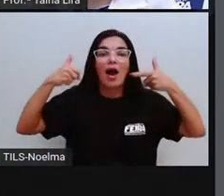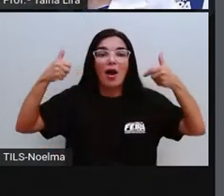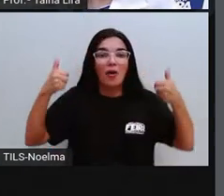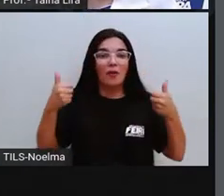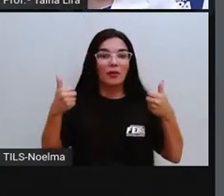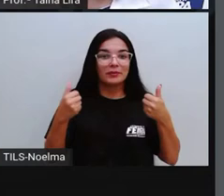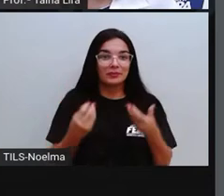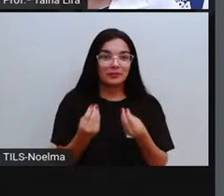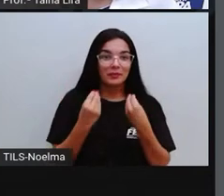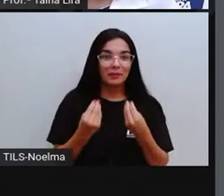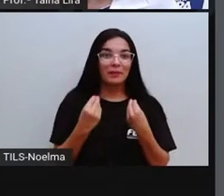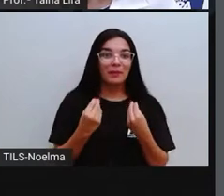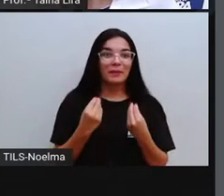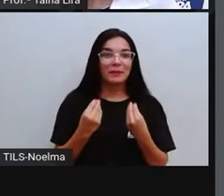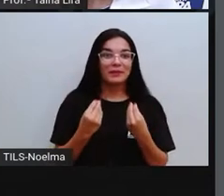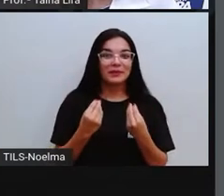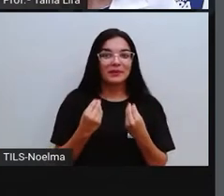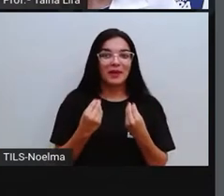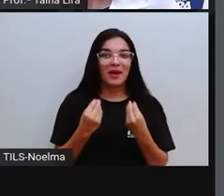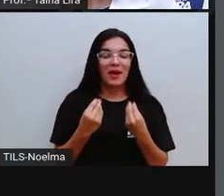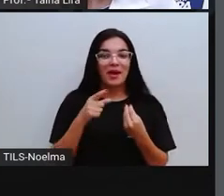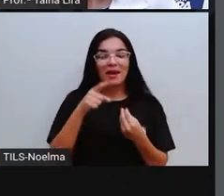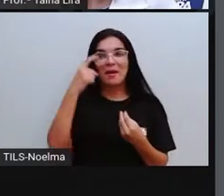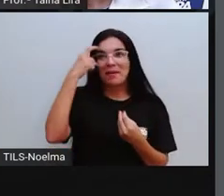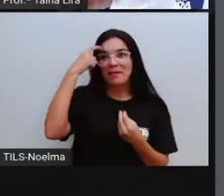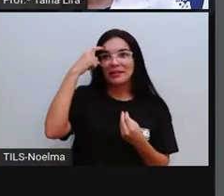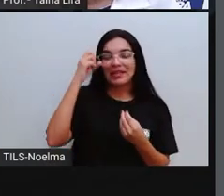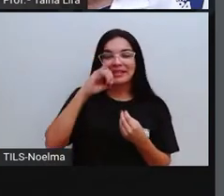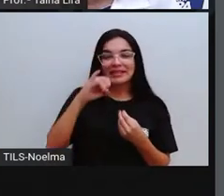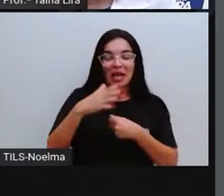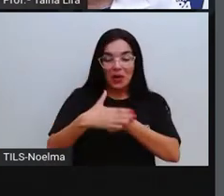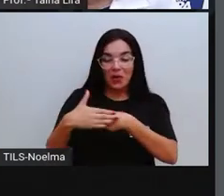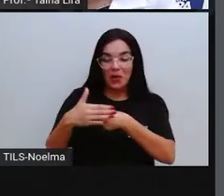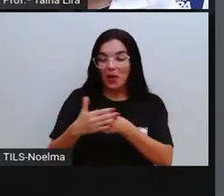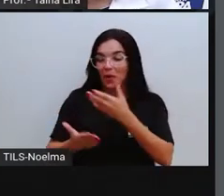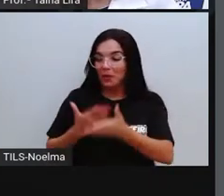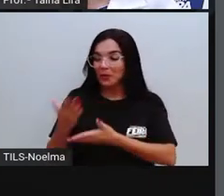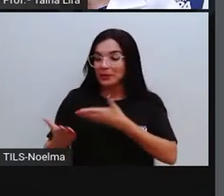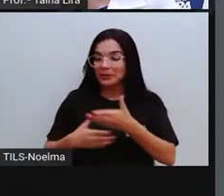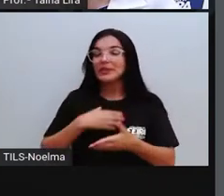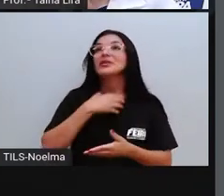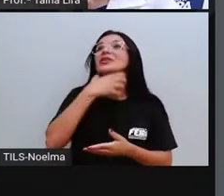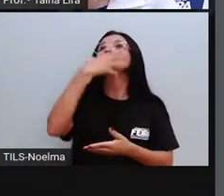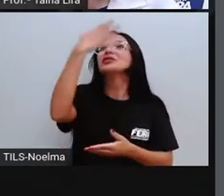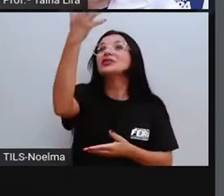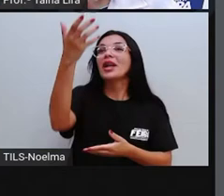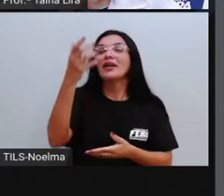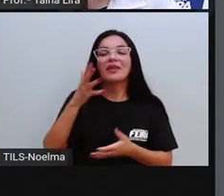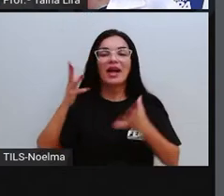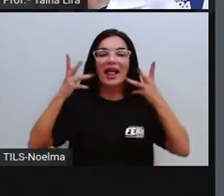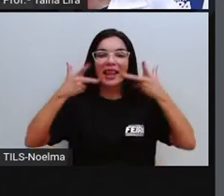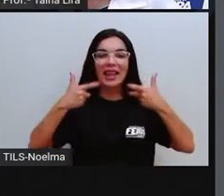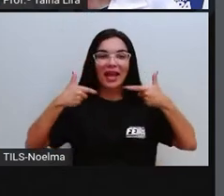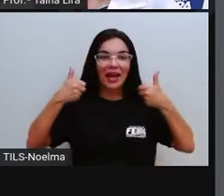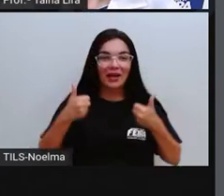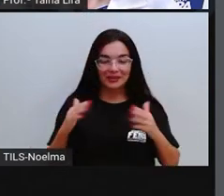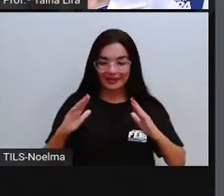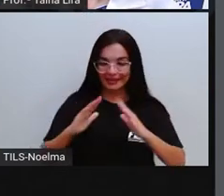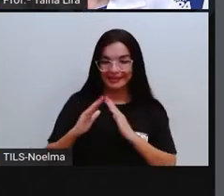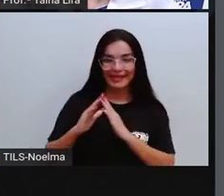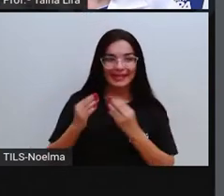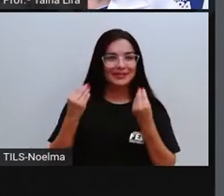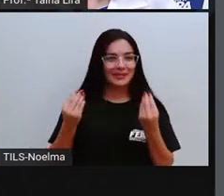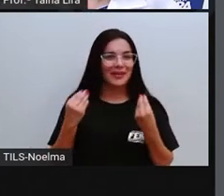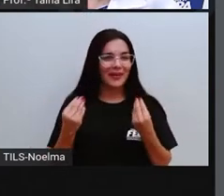segundo ano, Dandara criando um leão ou uma girafa dentro de casa. Será que dá? Nós já vimos, né?